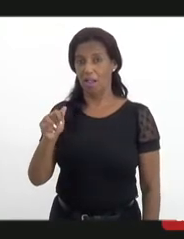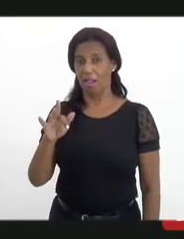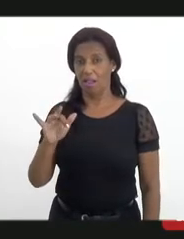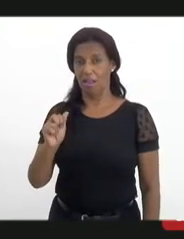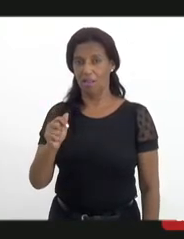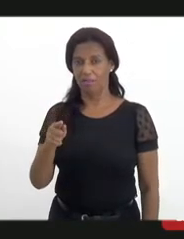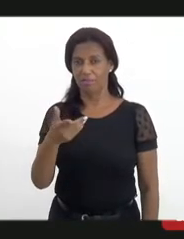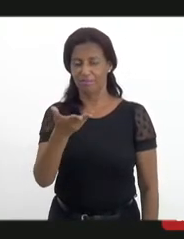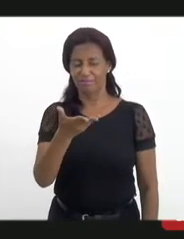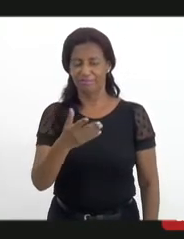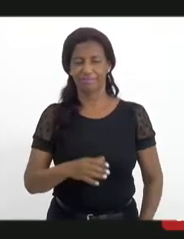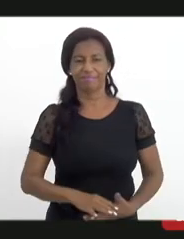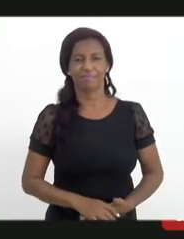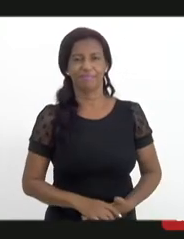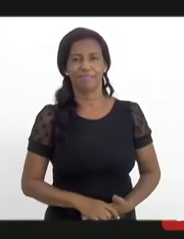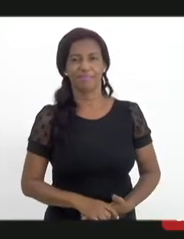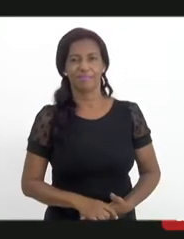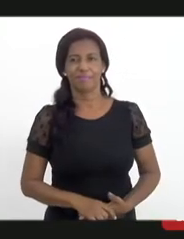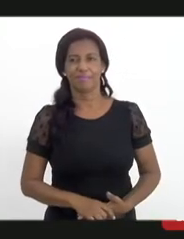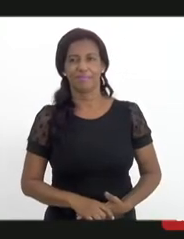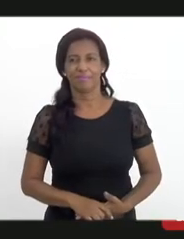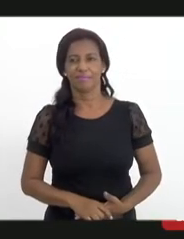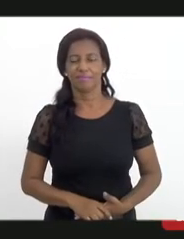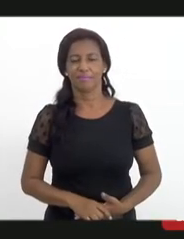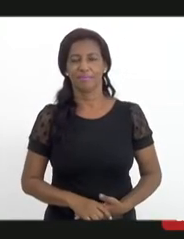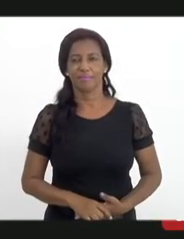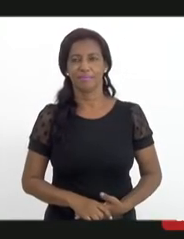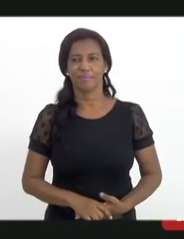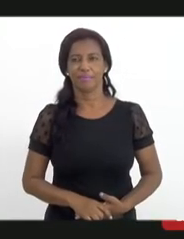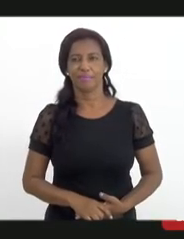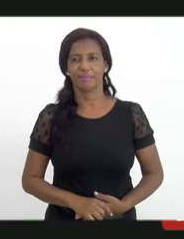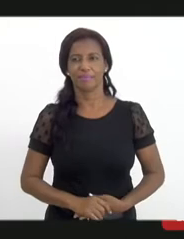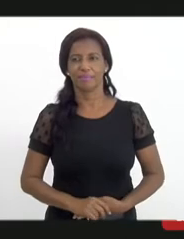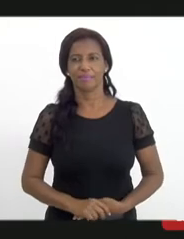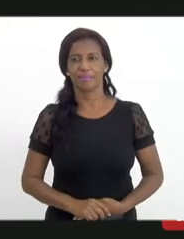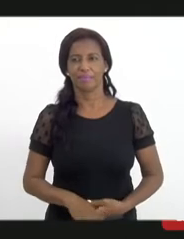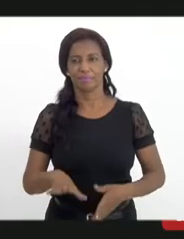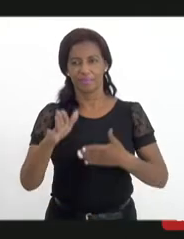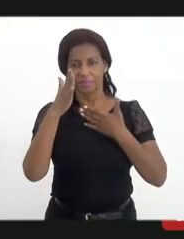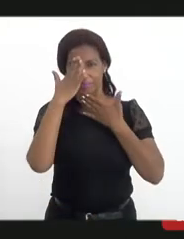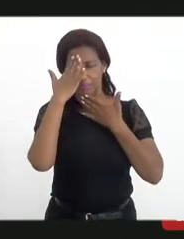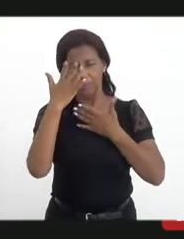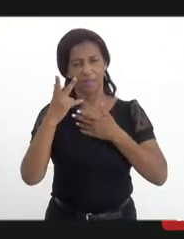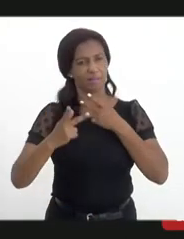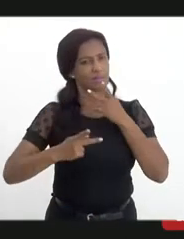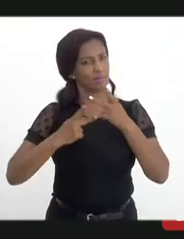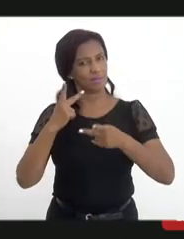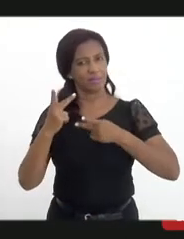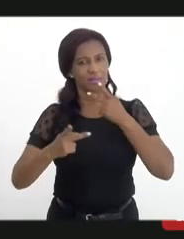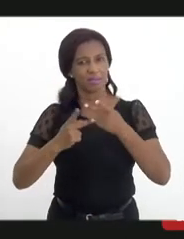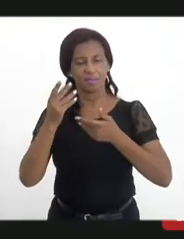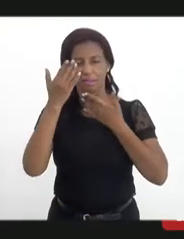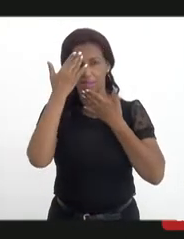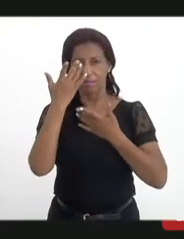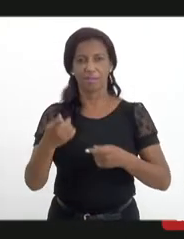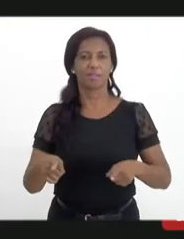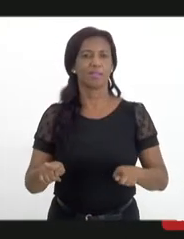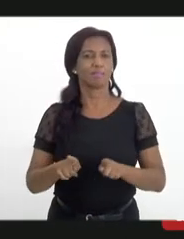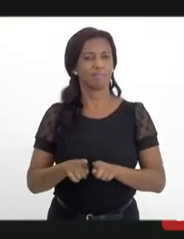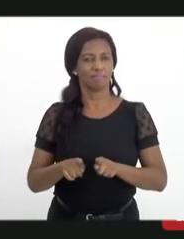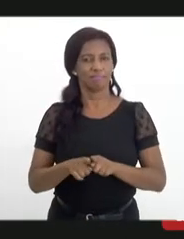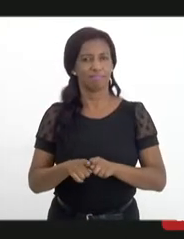Deixa ela só controlar, o áudio que saiu aqui. Obrigado pelas palavras e obrigado também